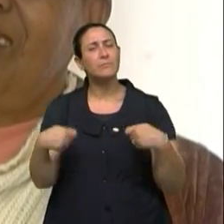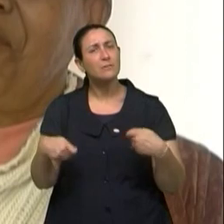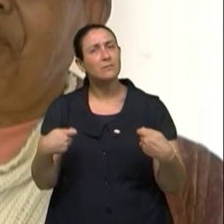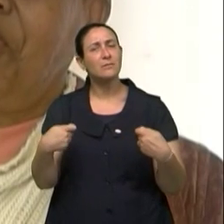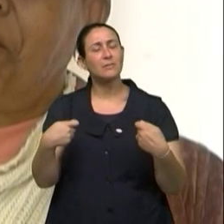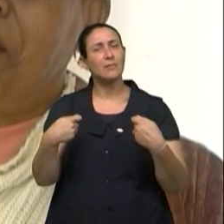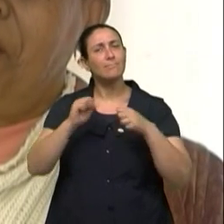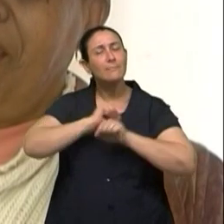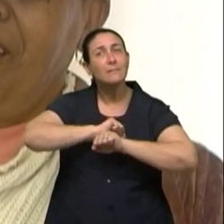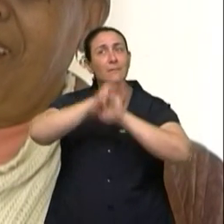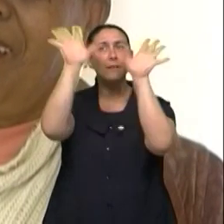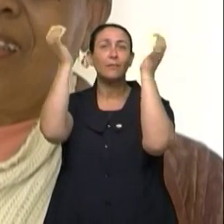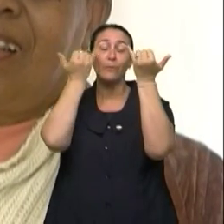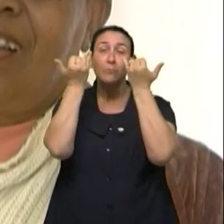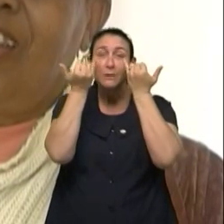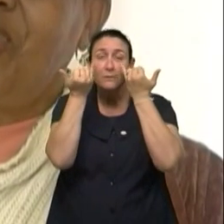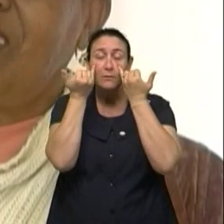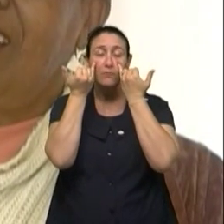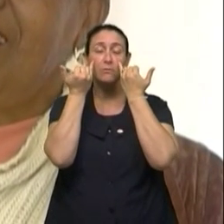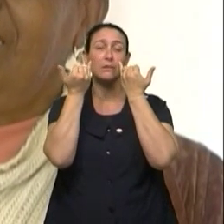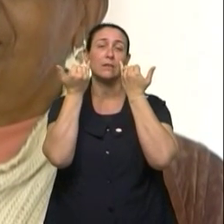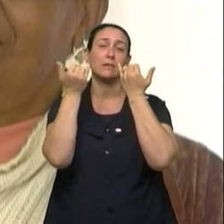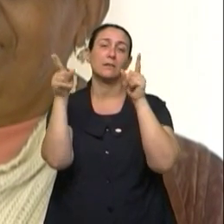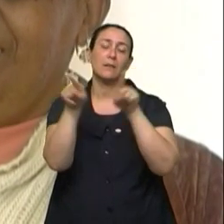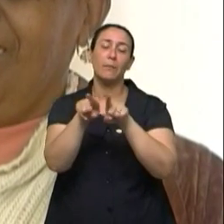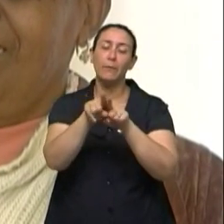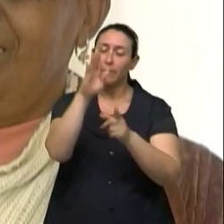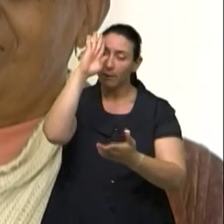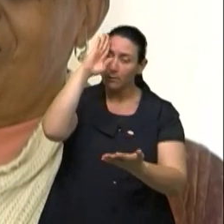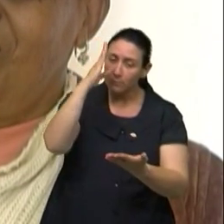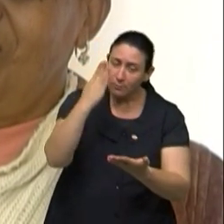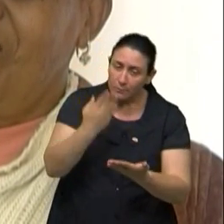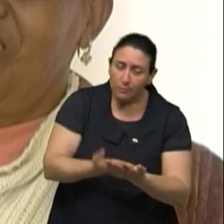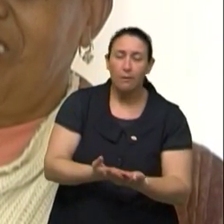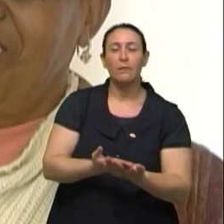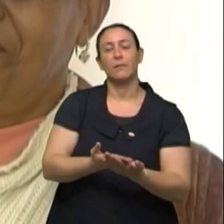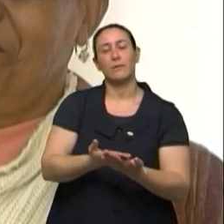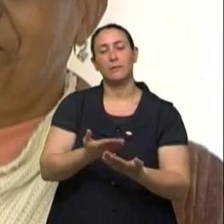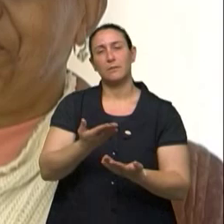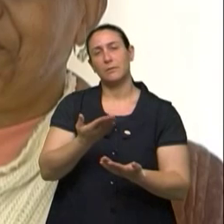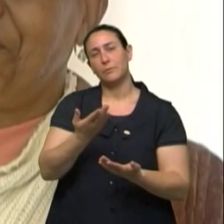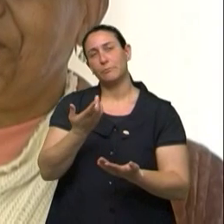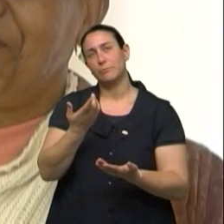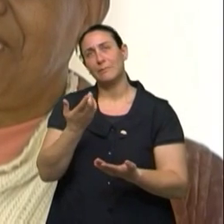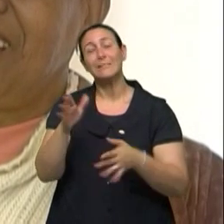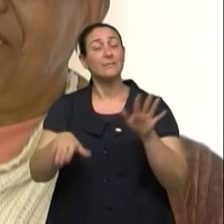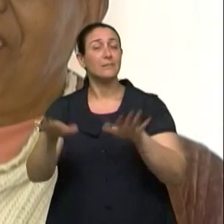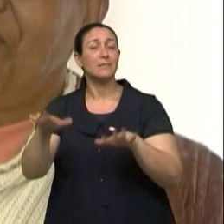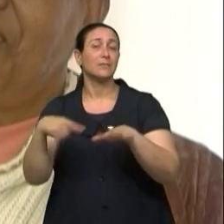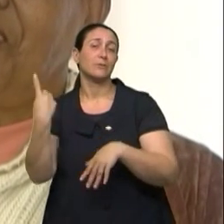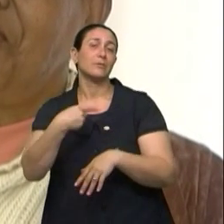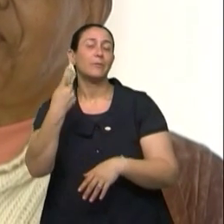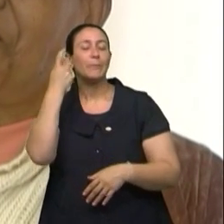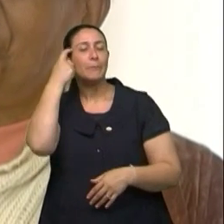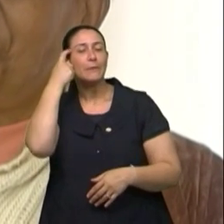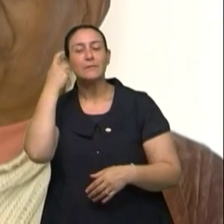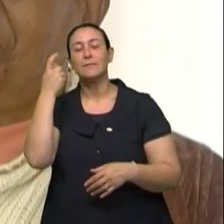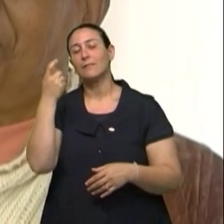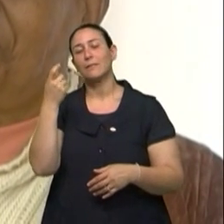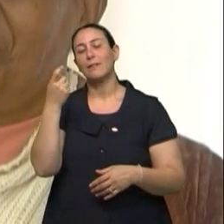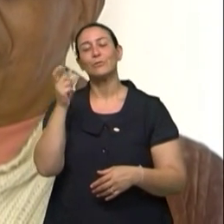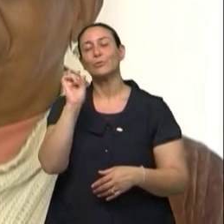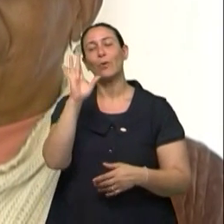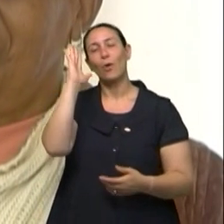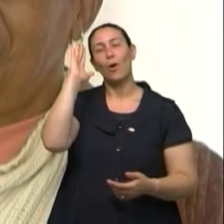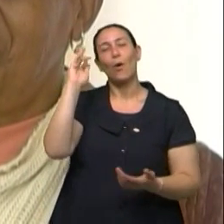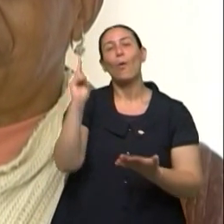esclarecer, informar bem, acreditar naquilo que às vezes a gente acha que vai acontecer só com os